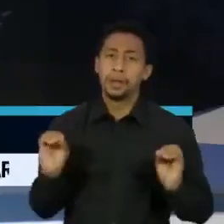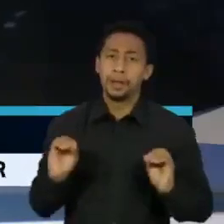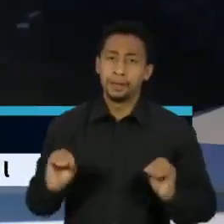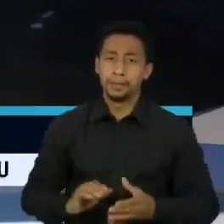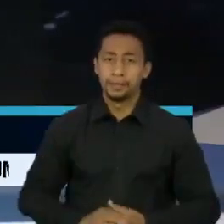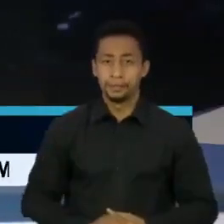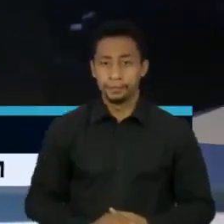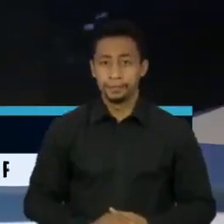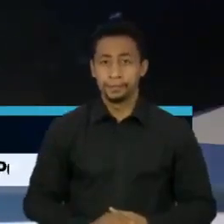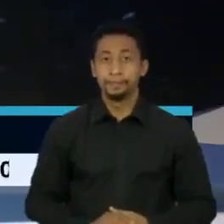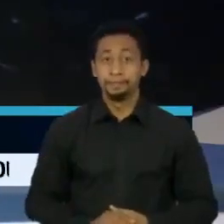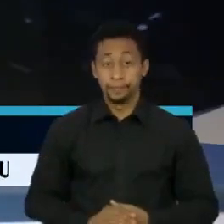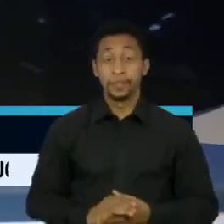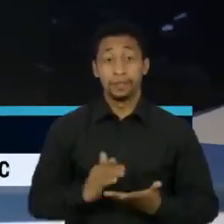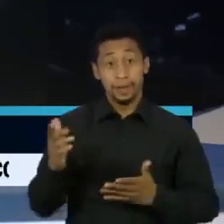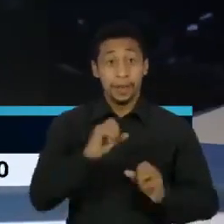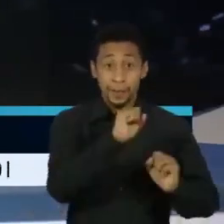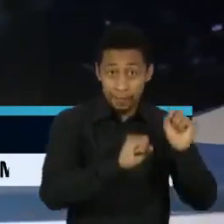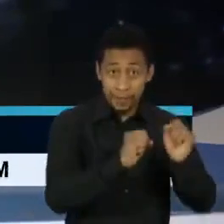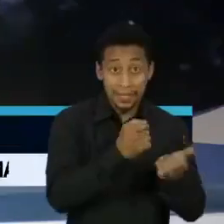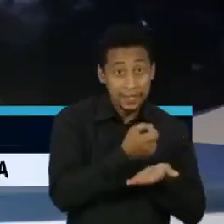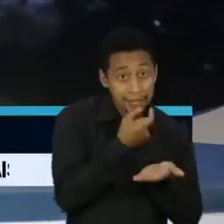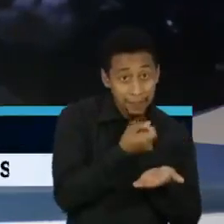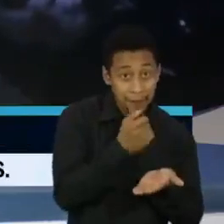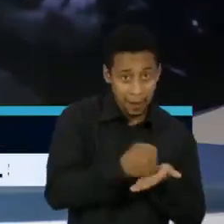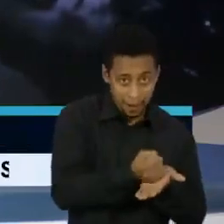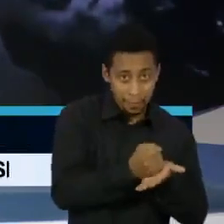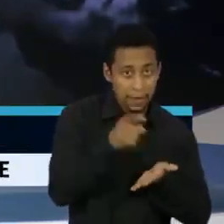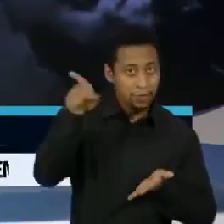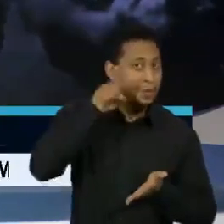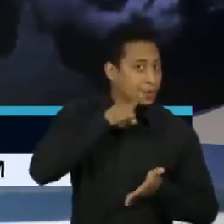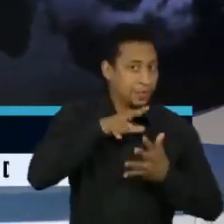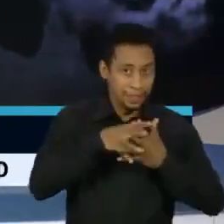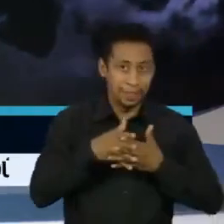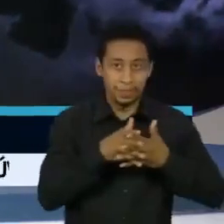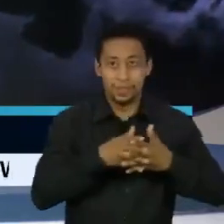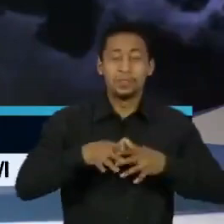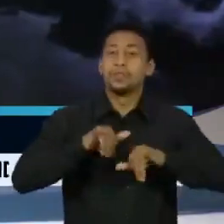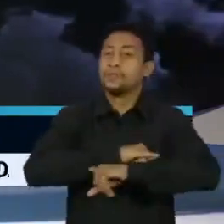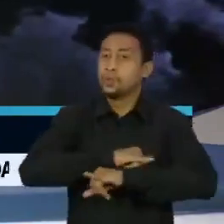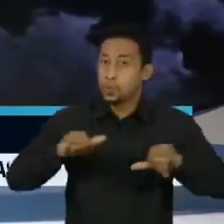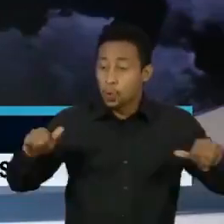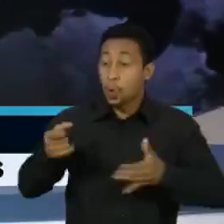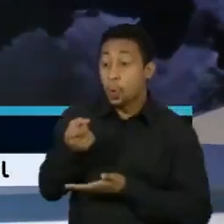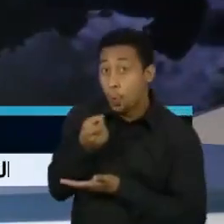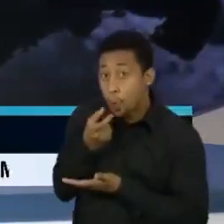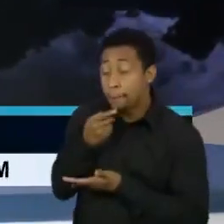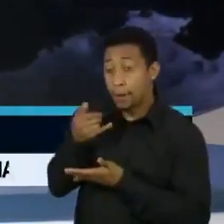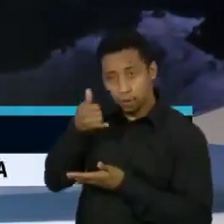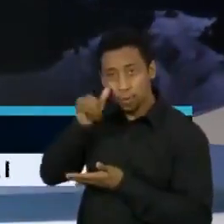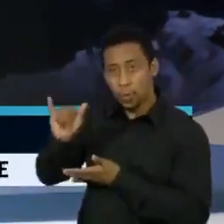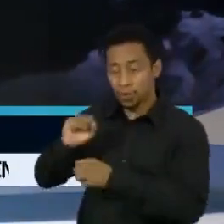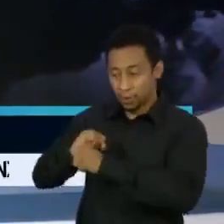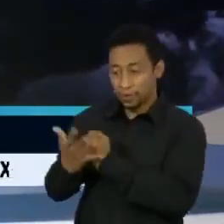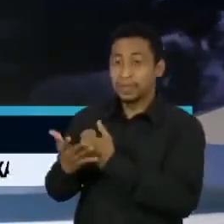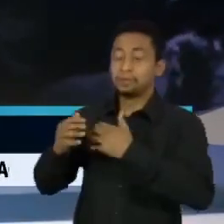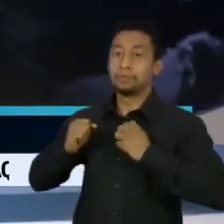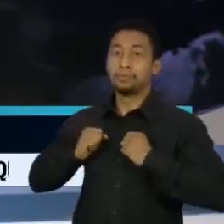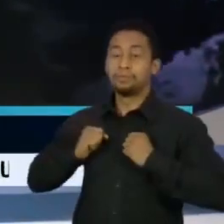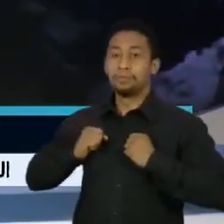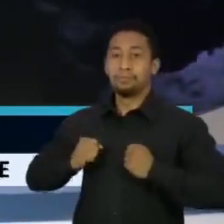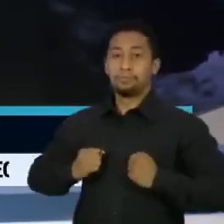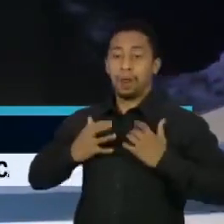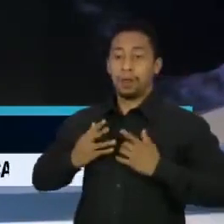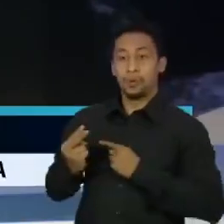Uma farmacêutica americana anunciou hoje que um antiviral contra a covid-19 reduziu em 50% as